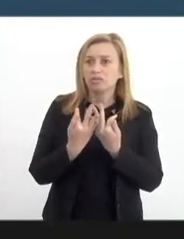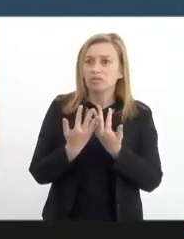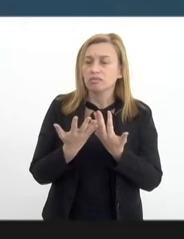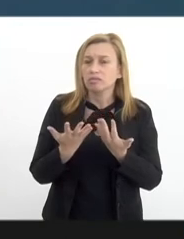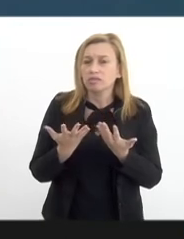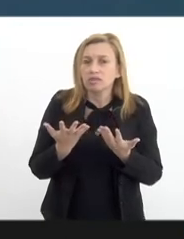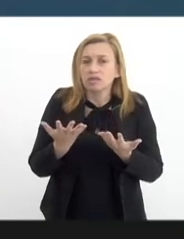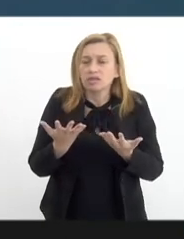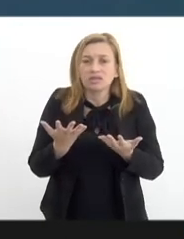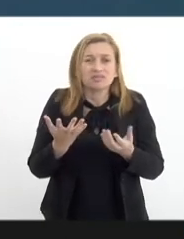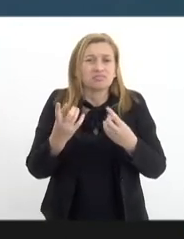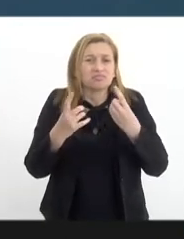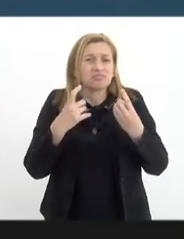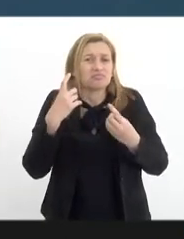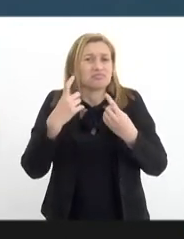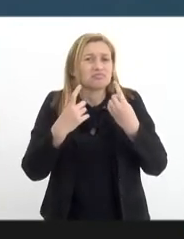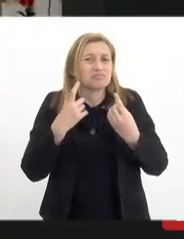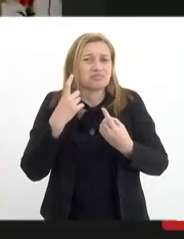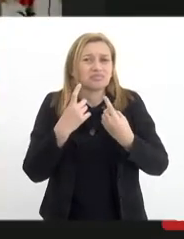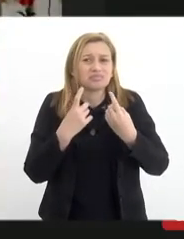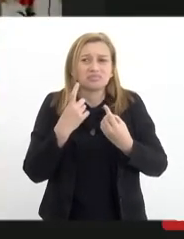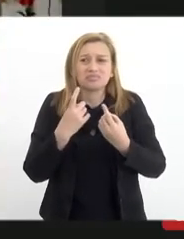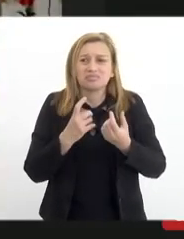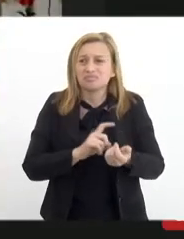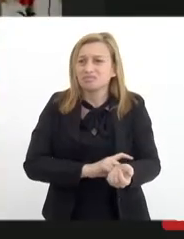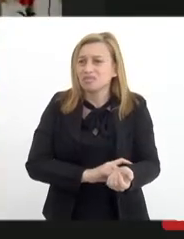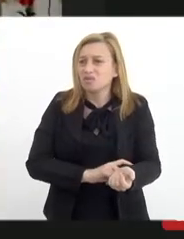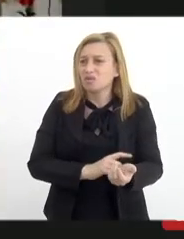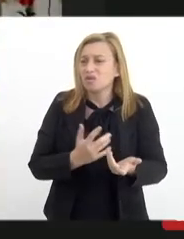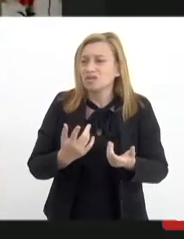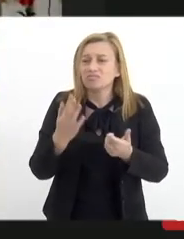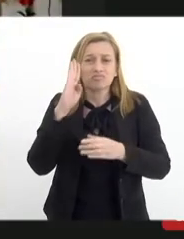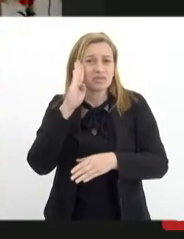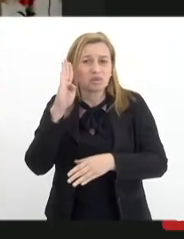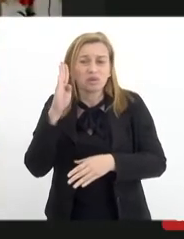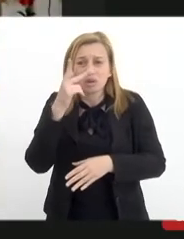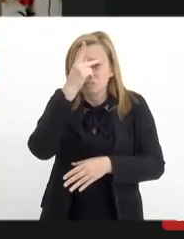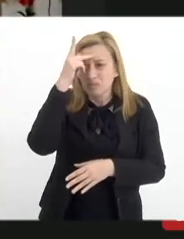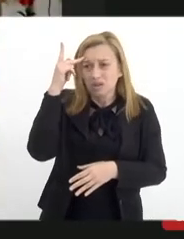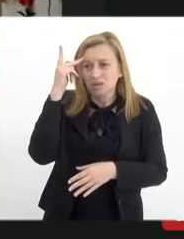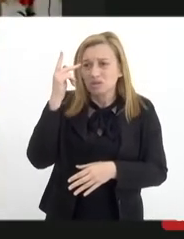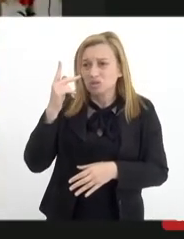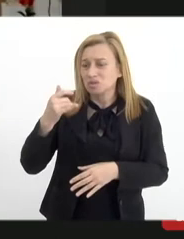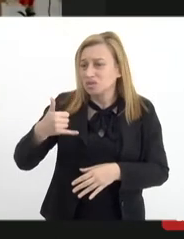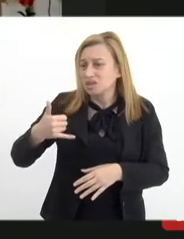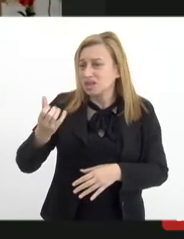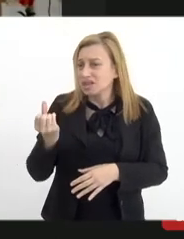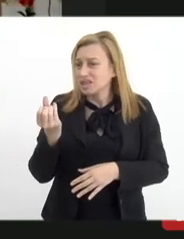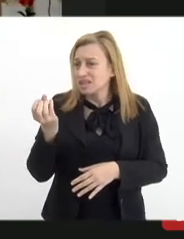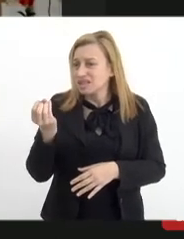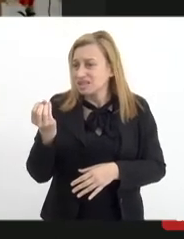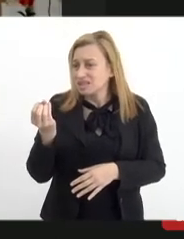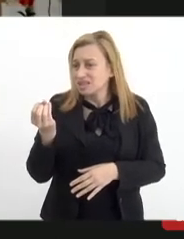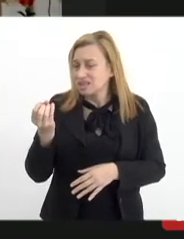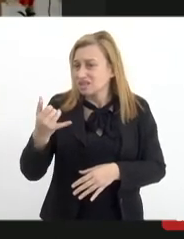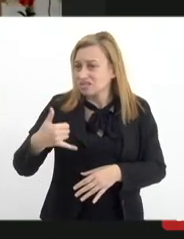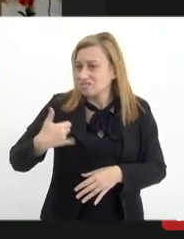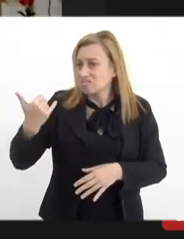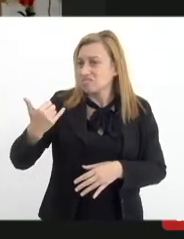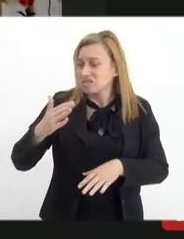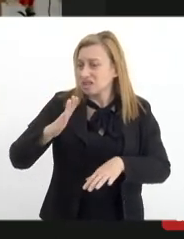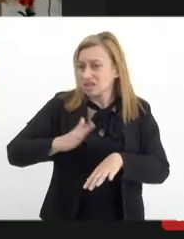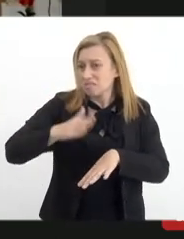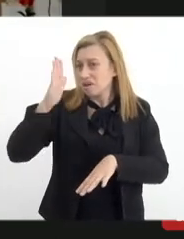desnorteada, principalmente com pessoas acima de 60 anos, que é